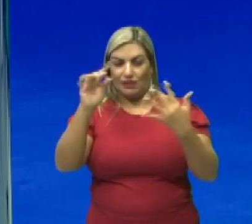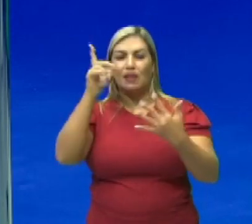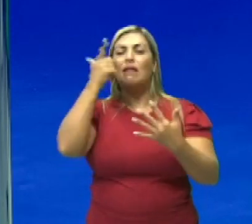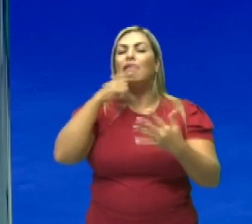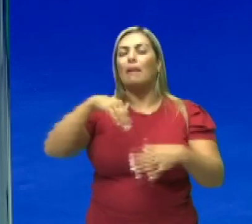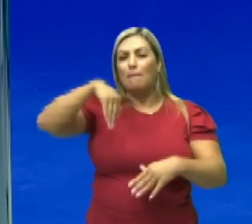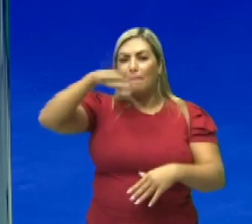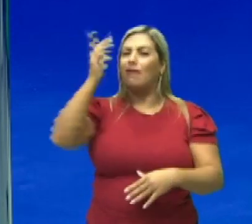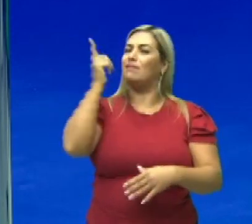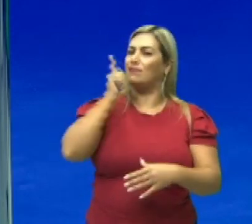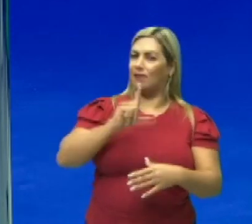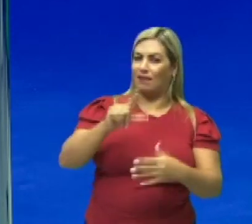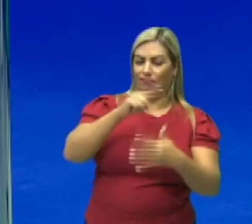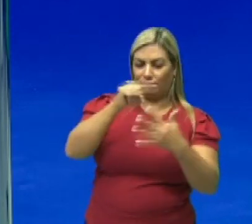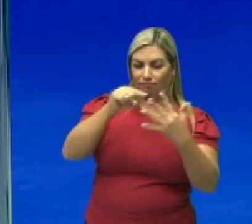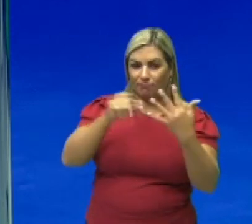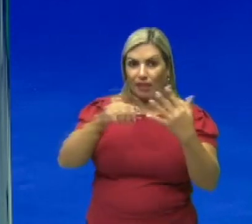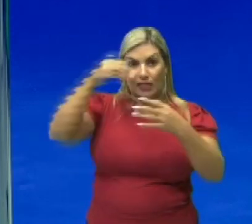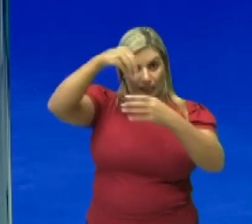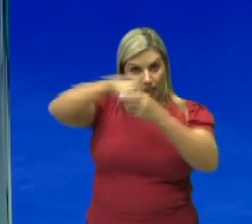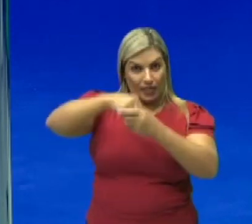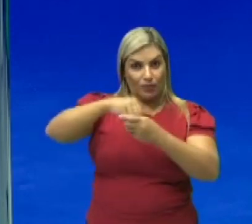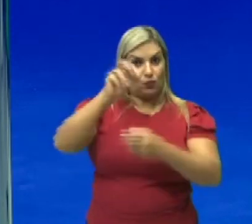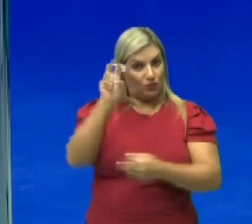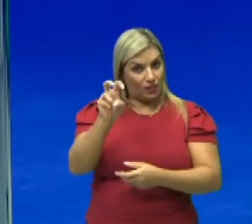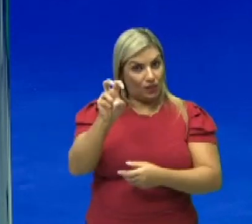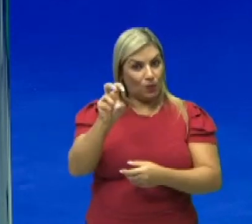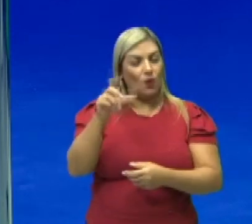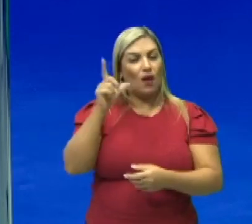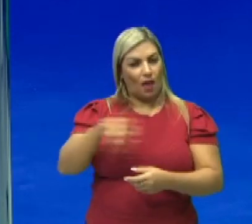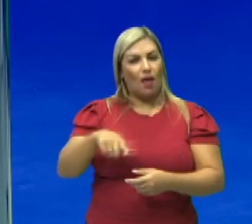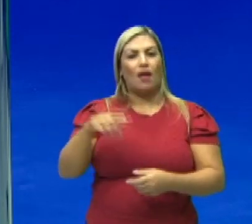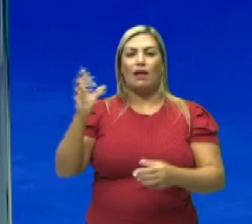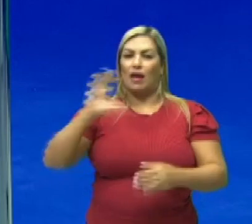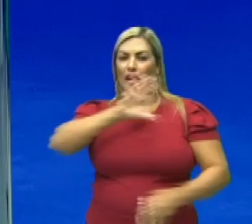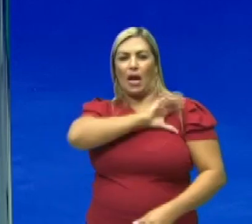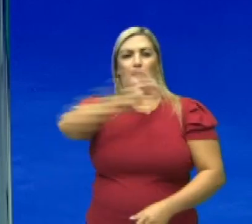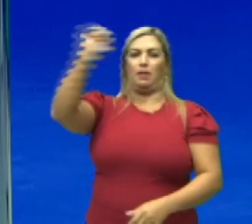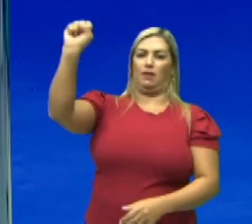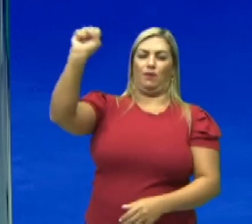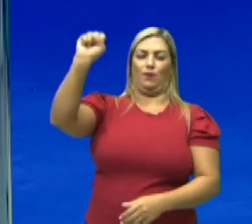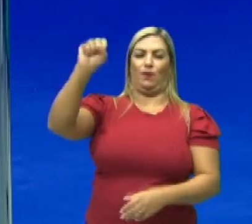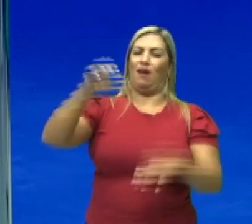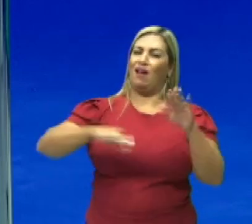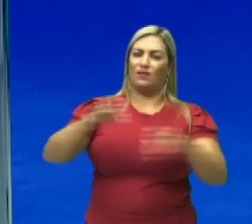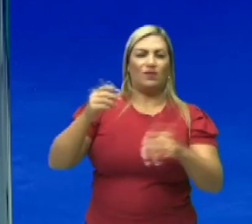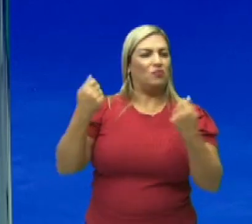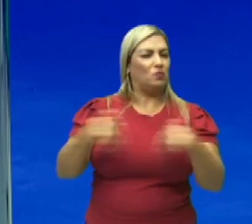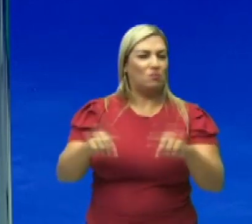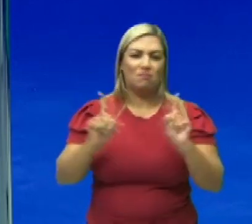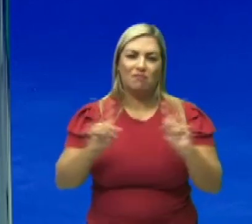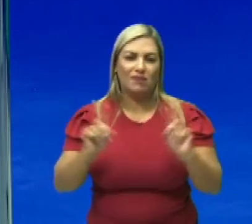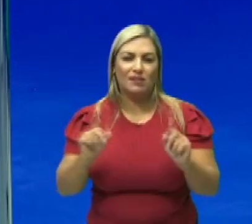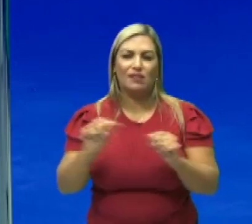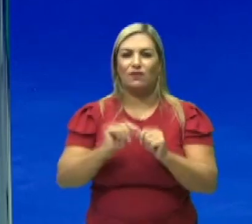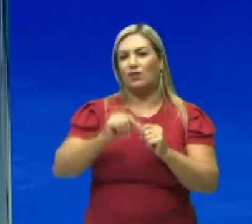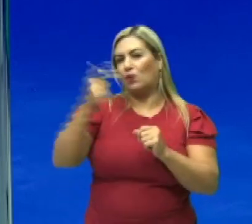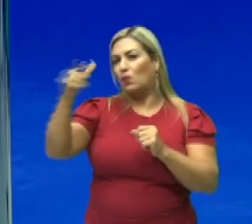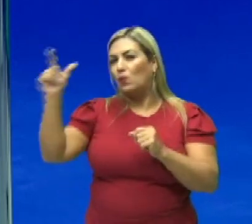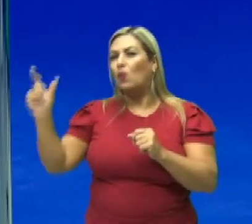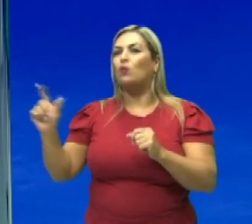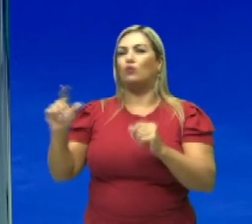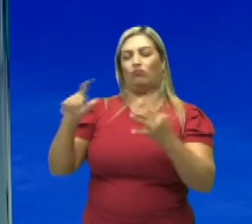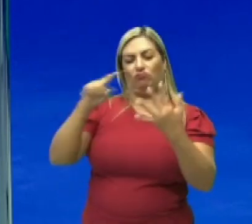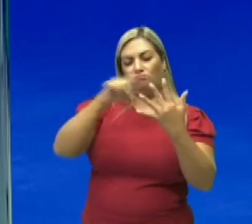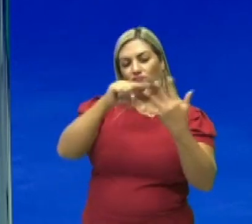o número maior dentre os cinco é considerado campeão. Então, às vezes, não há necessidade de fazer os outros dois